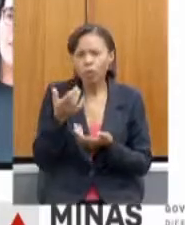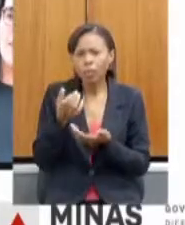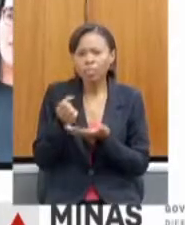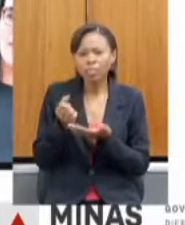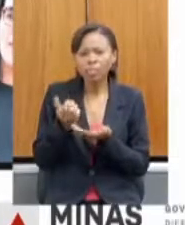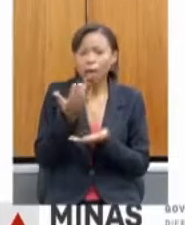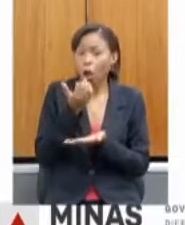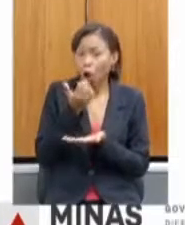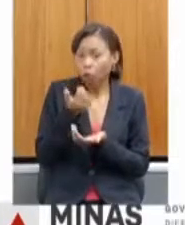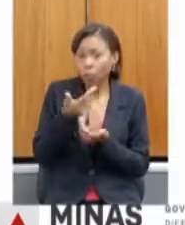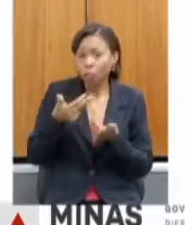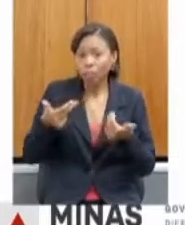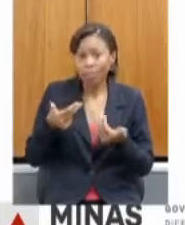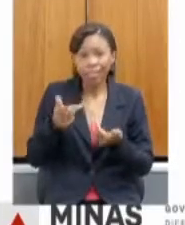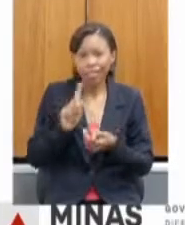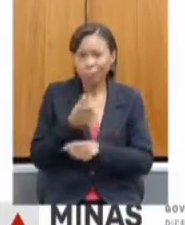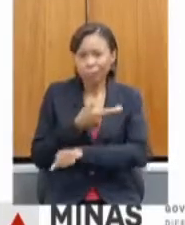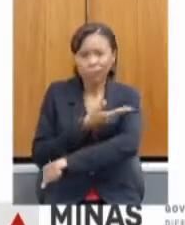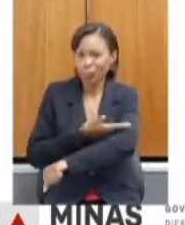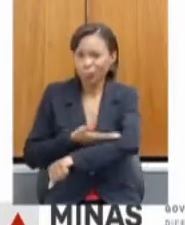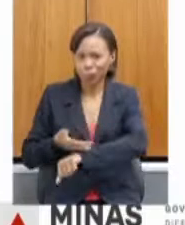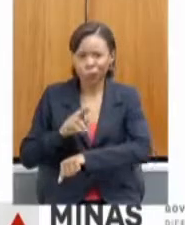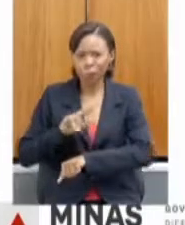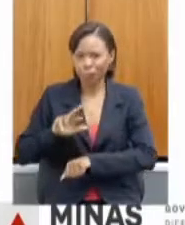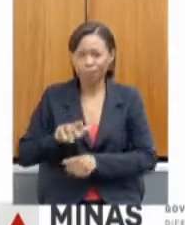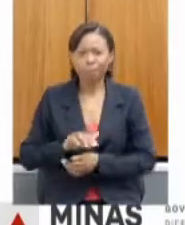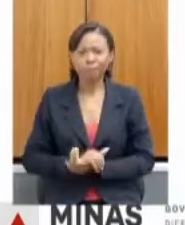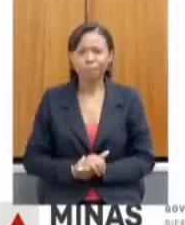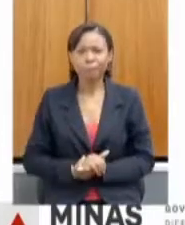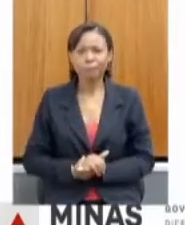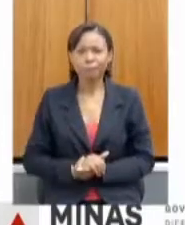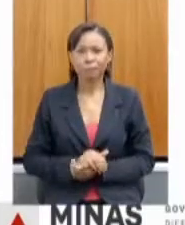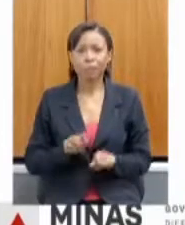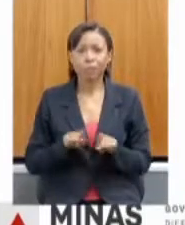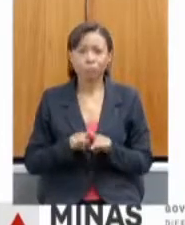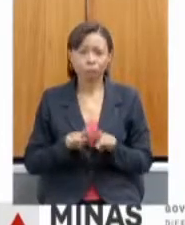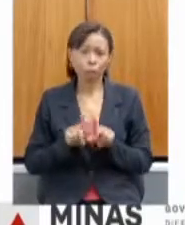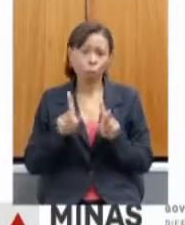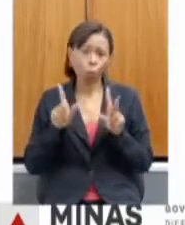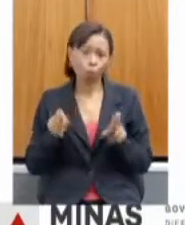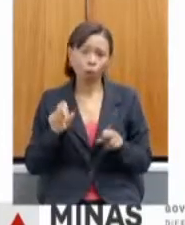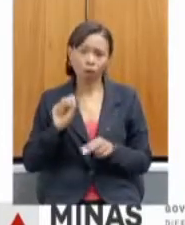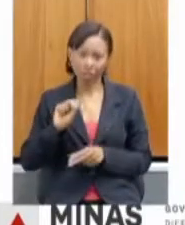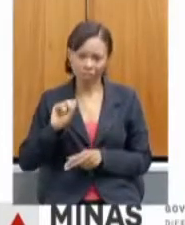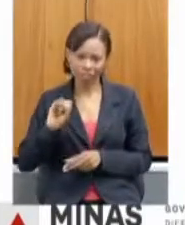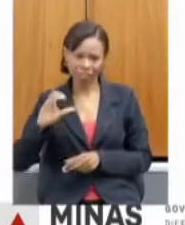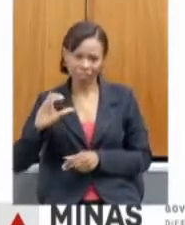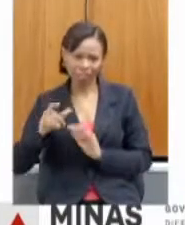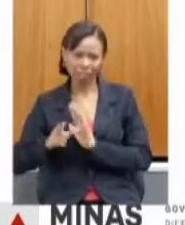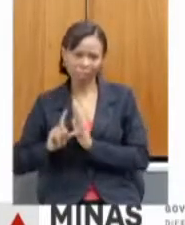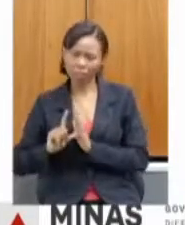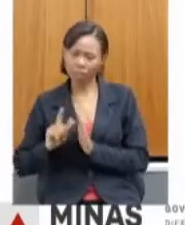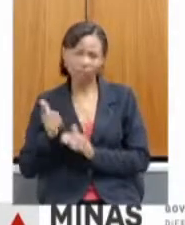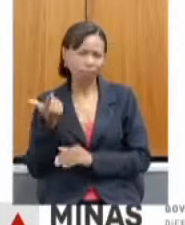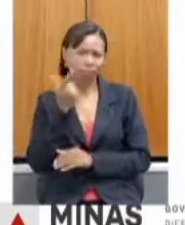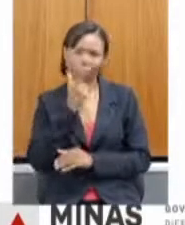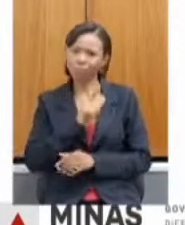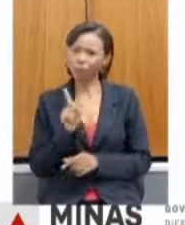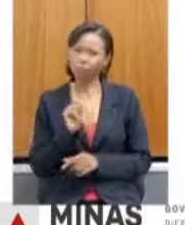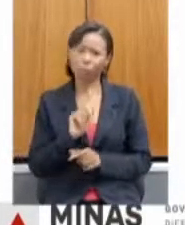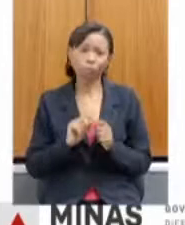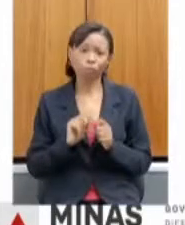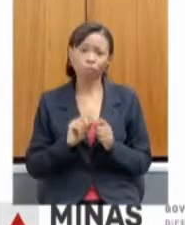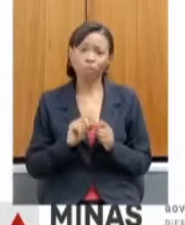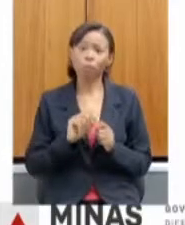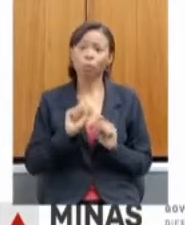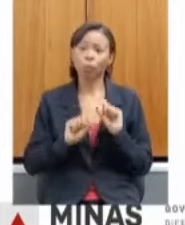passar? Da mesma forma da CIC, nós também não conseguimos realizar a Expo Café, que é evento muito importante,